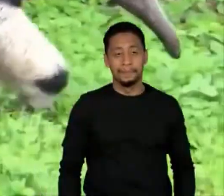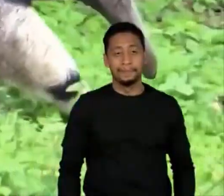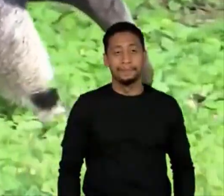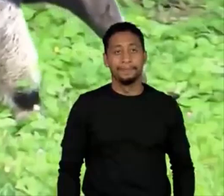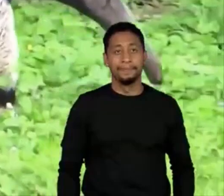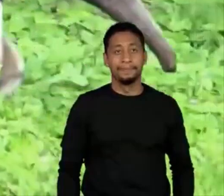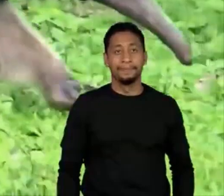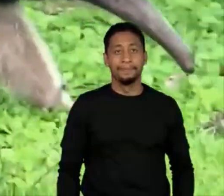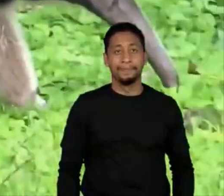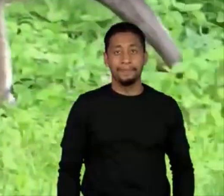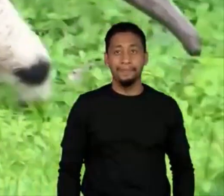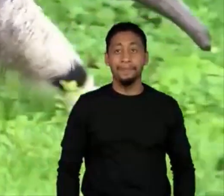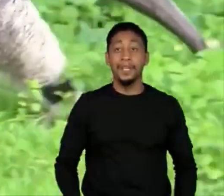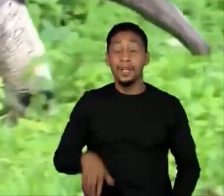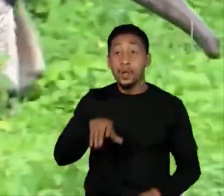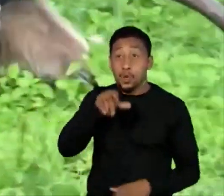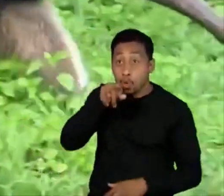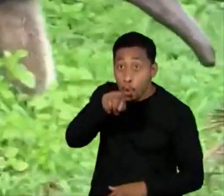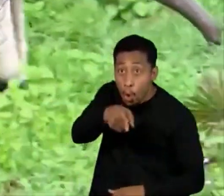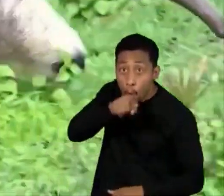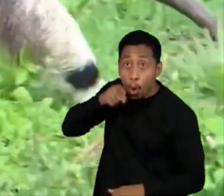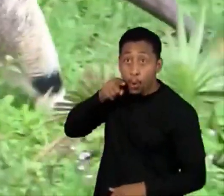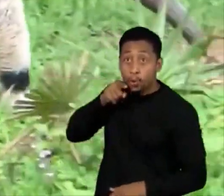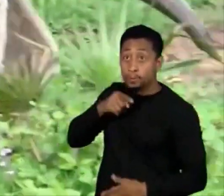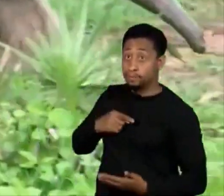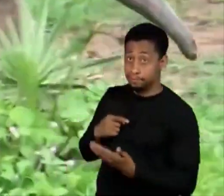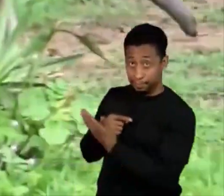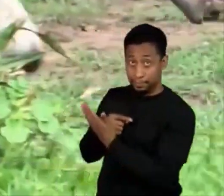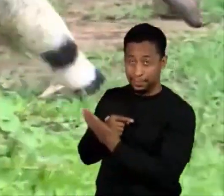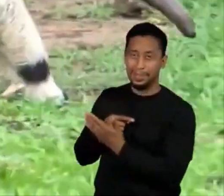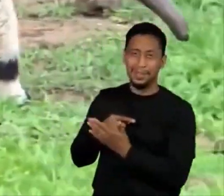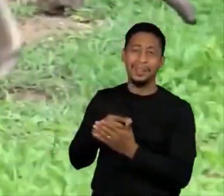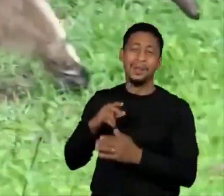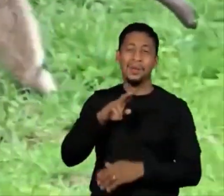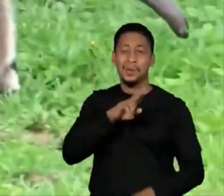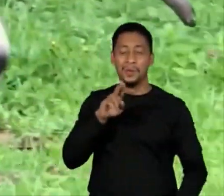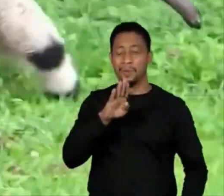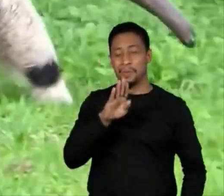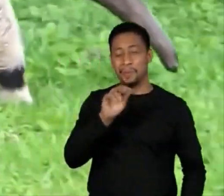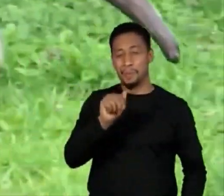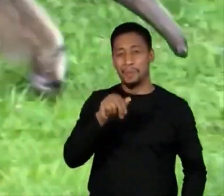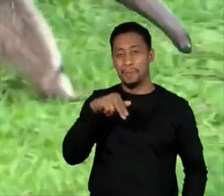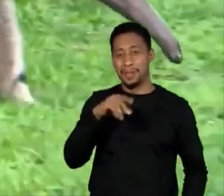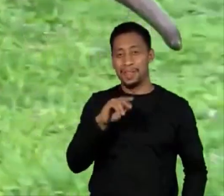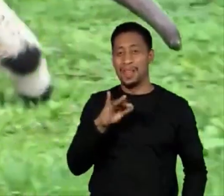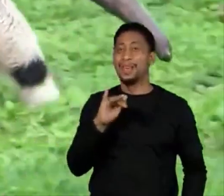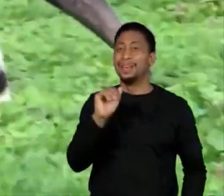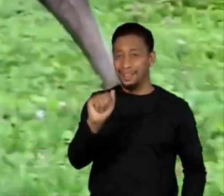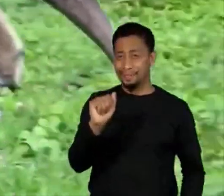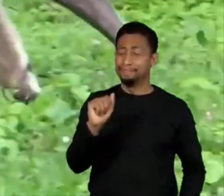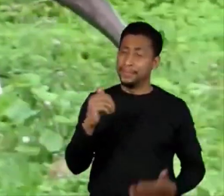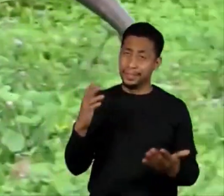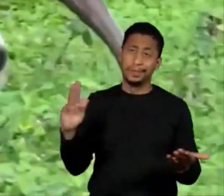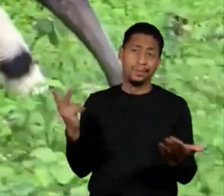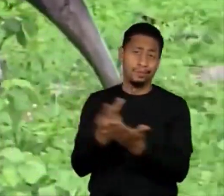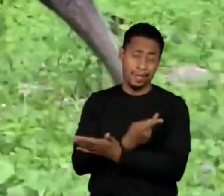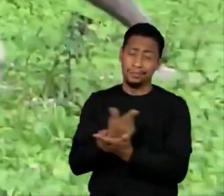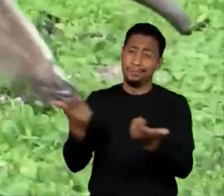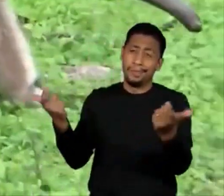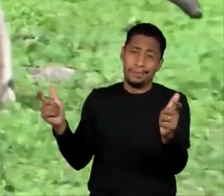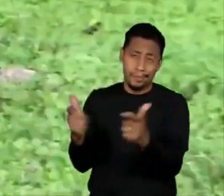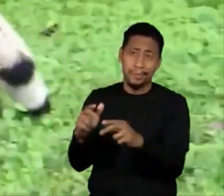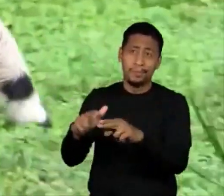Os tamanduabandeira estão ameaçados, sobretudo pela perda de hábitat por desmatamentos para agropecuária,